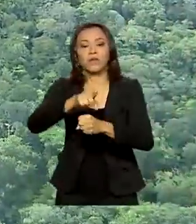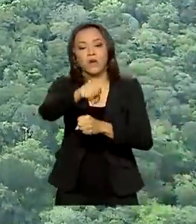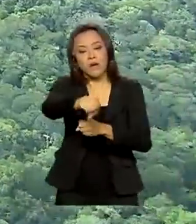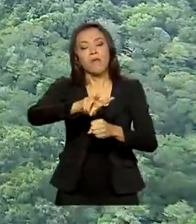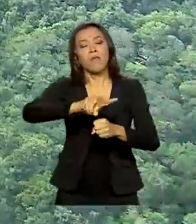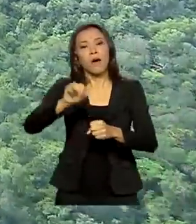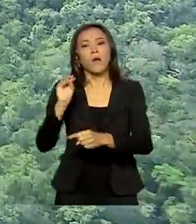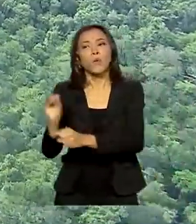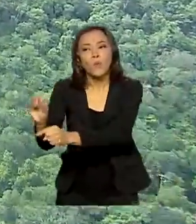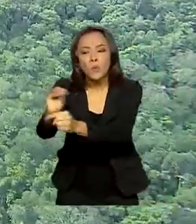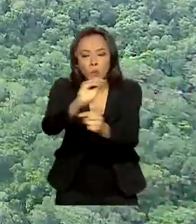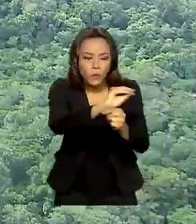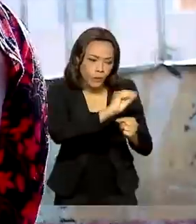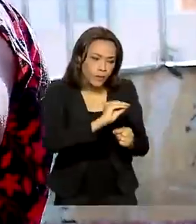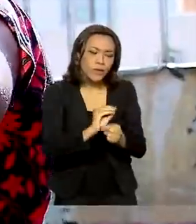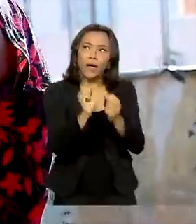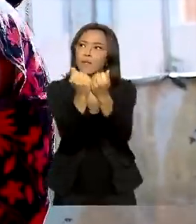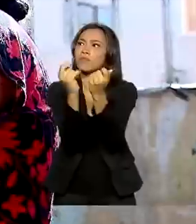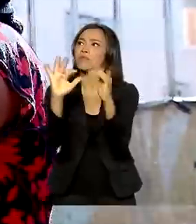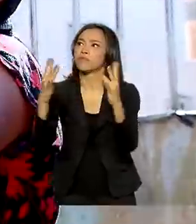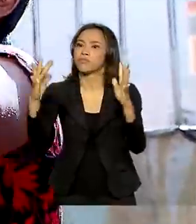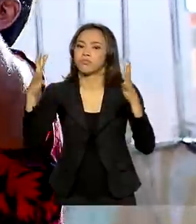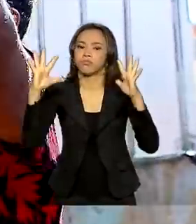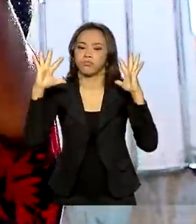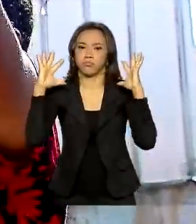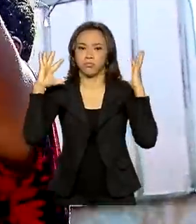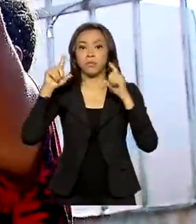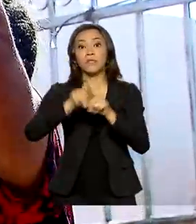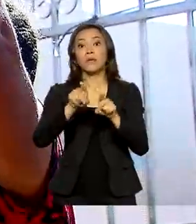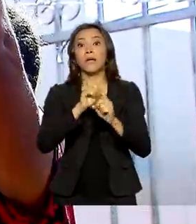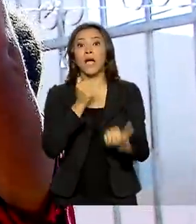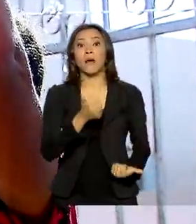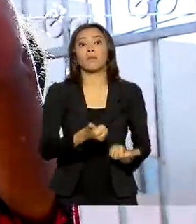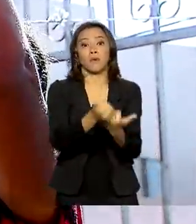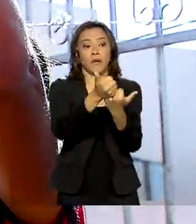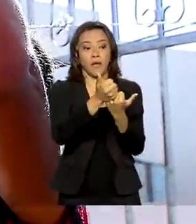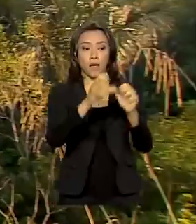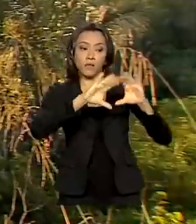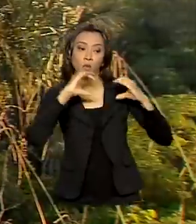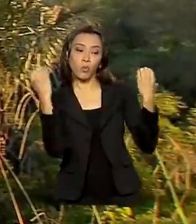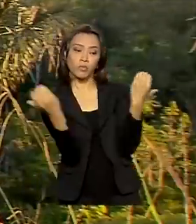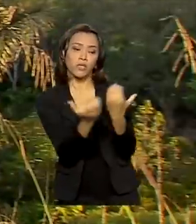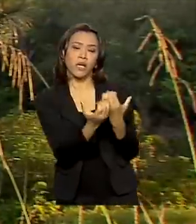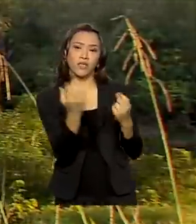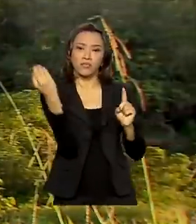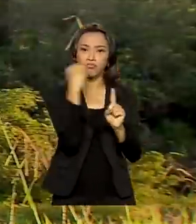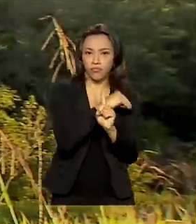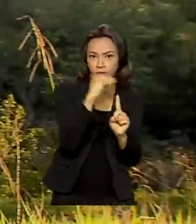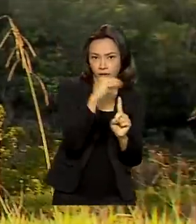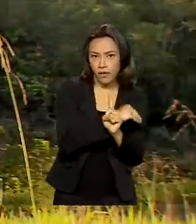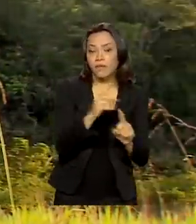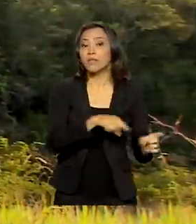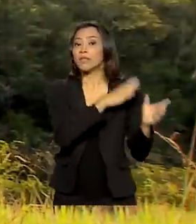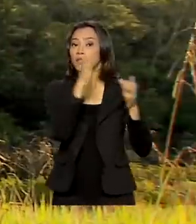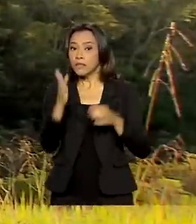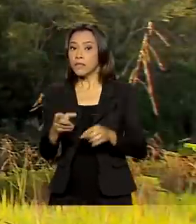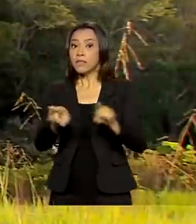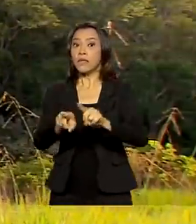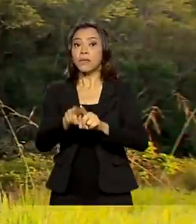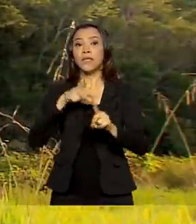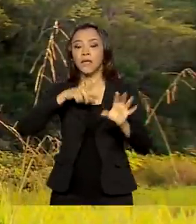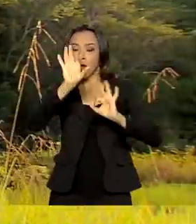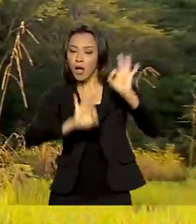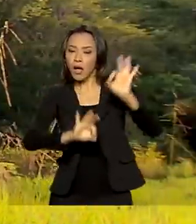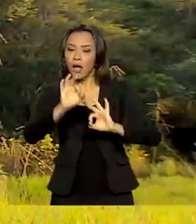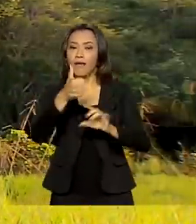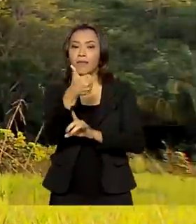conservação de florestas e no apoio às comunidades mais vulneráveis. Está previsto também o plantio de